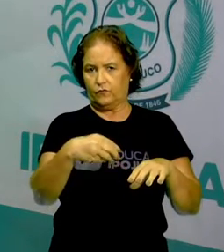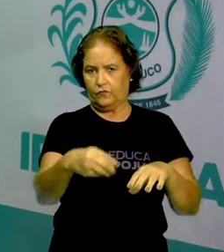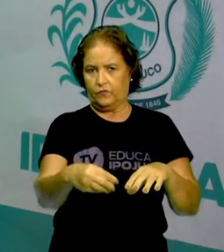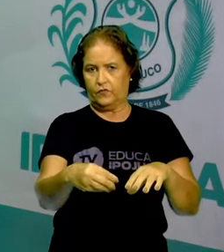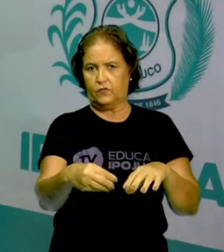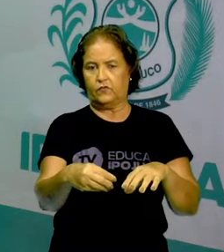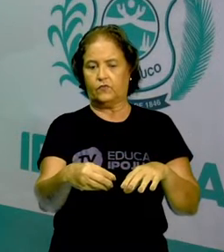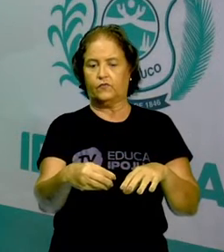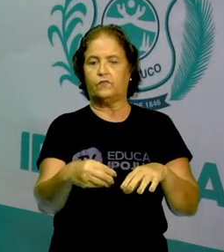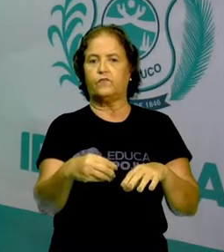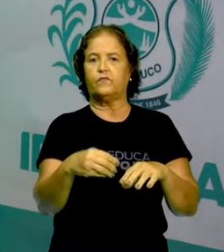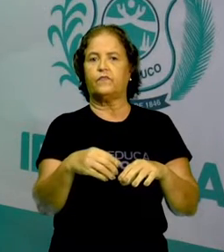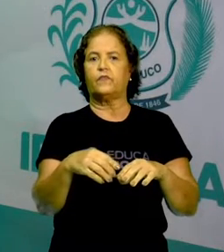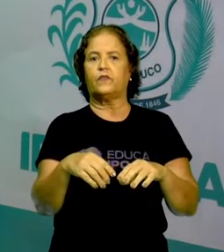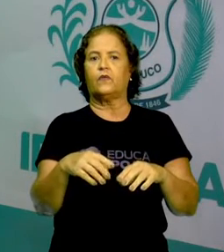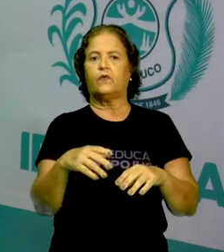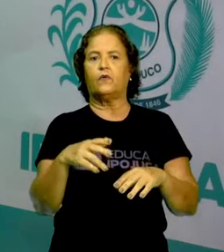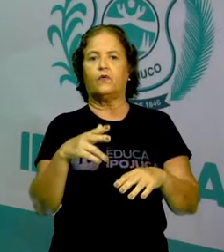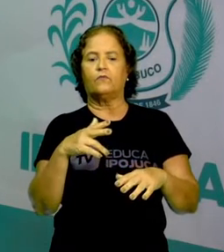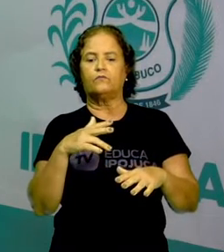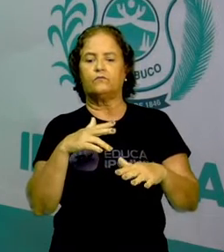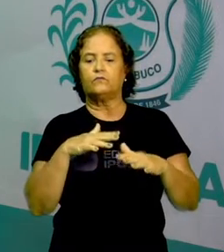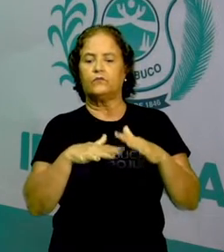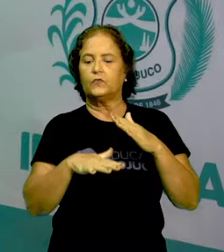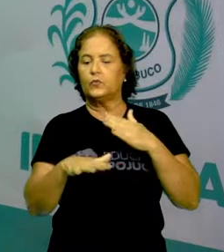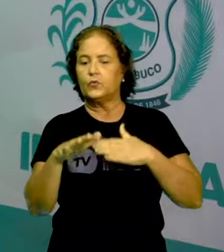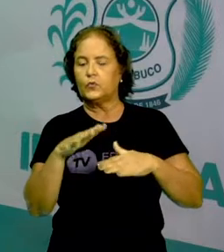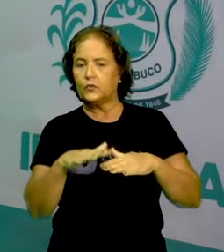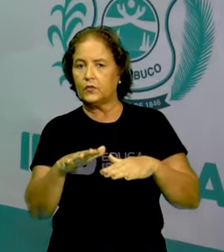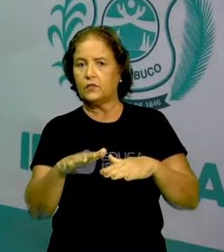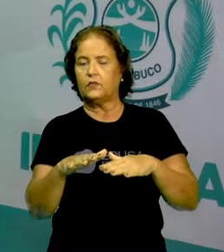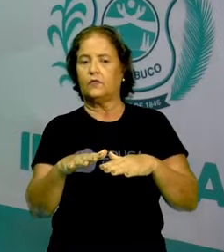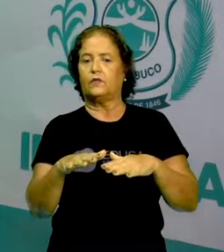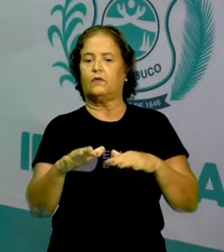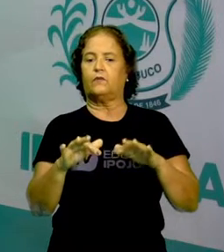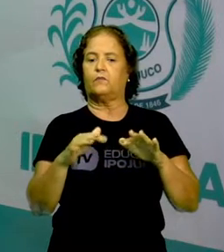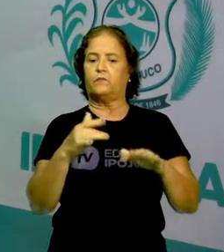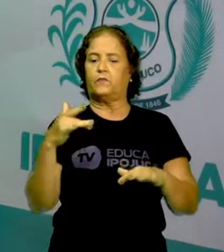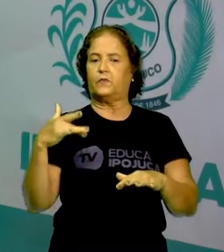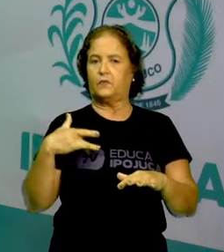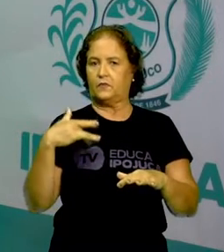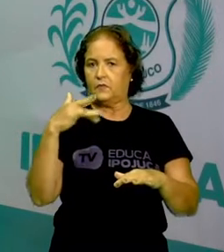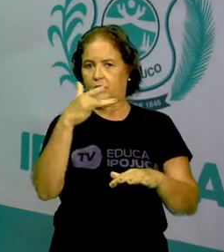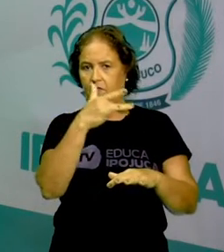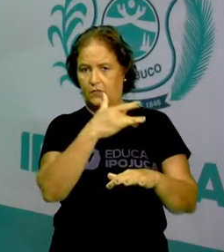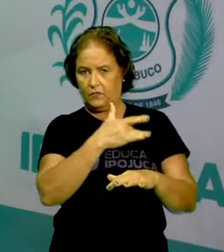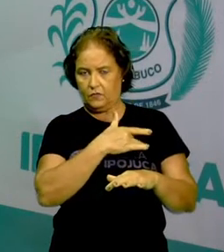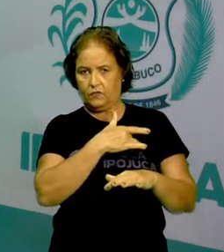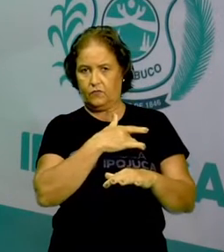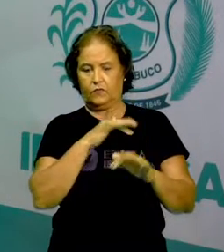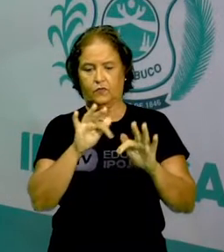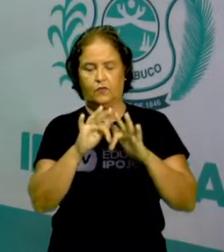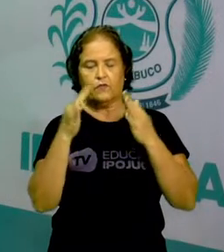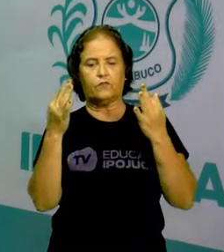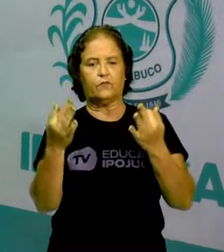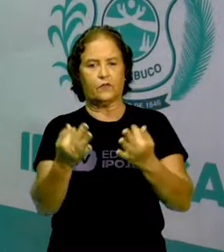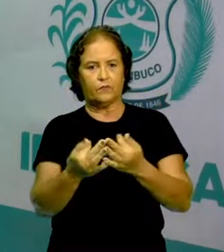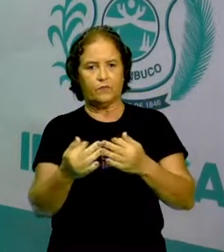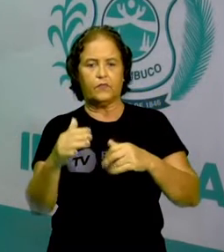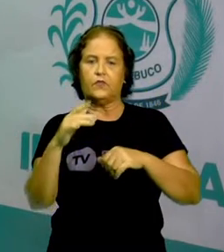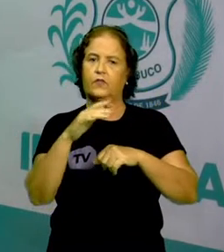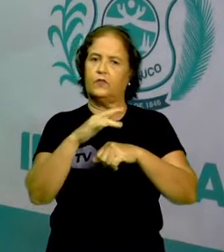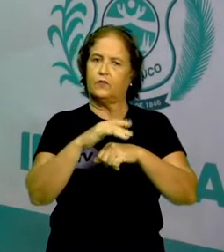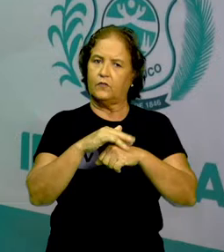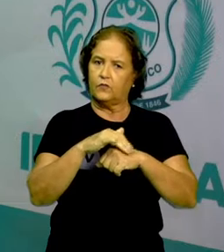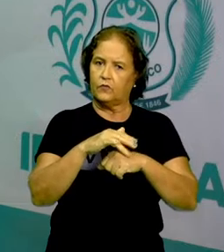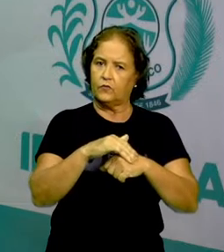dos pais. Zé lá pela saúde de sua família, cuidar na doença, na tristeza,